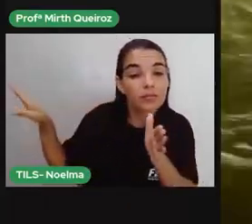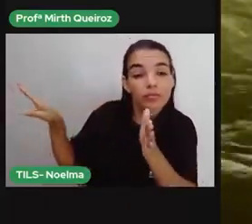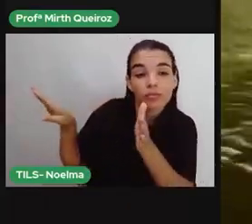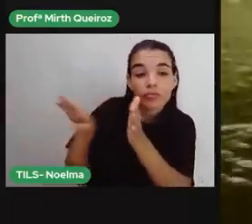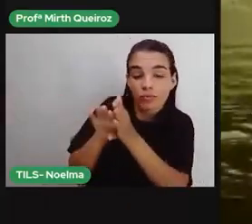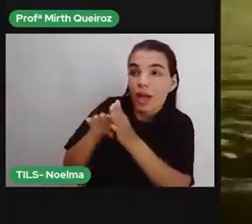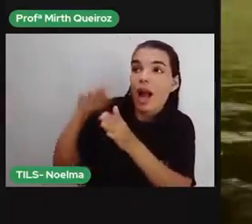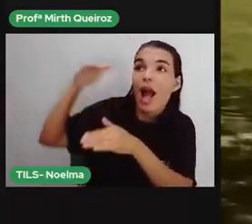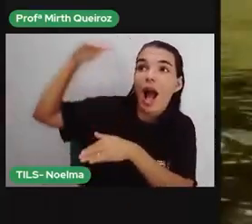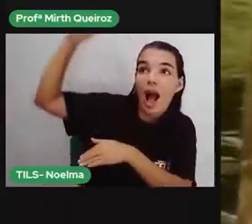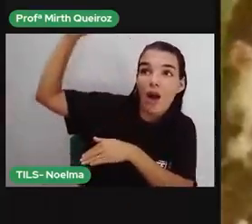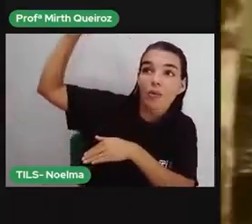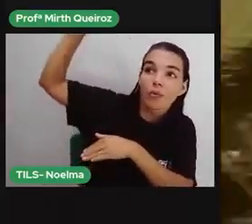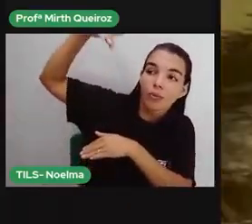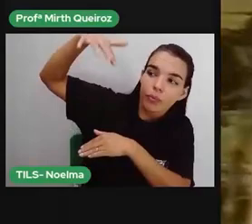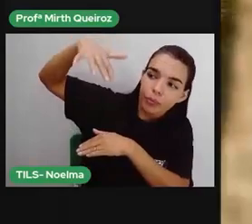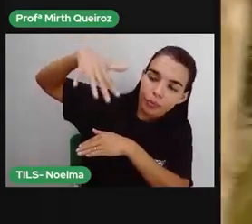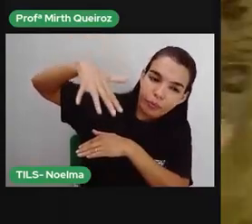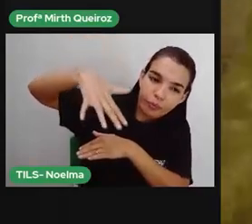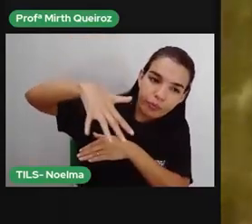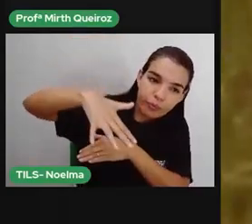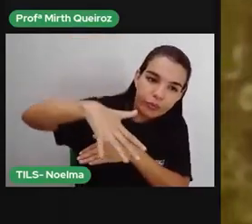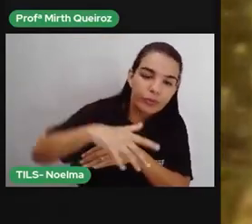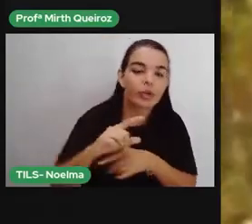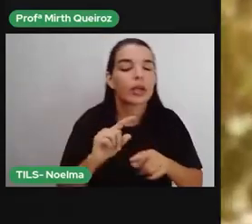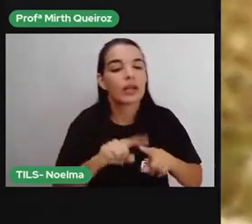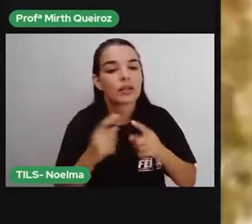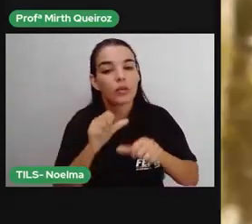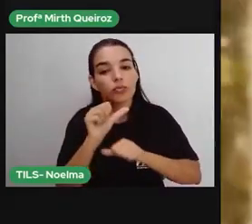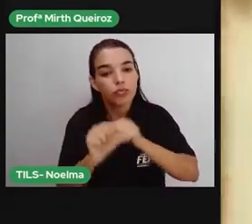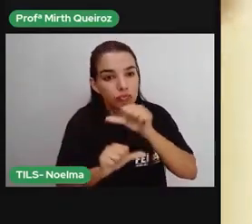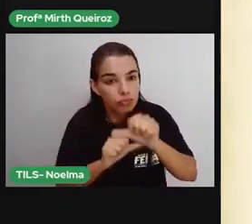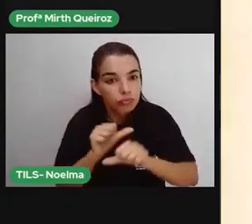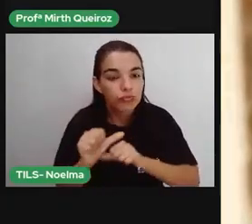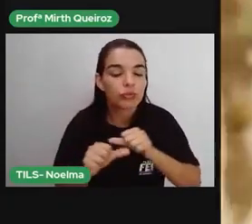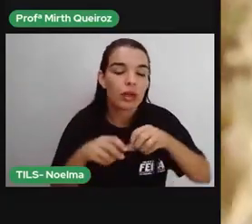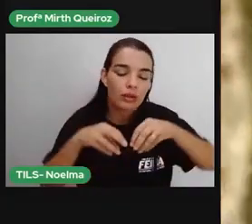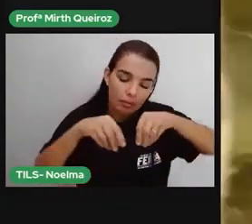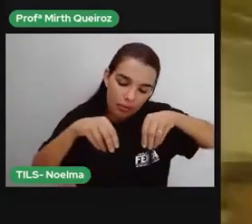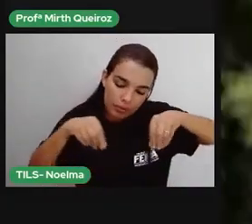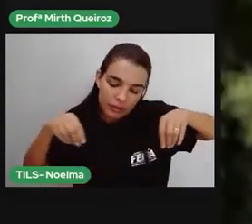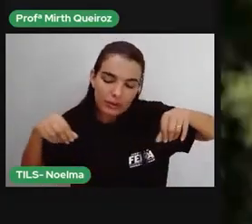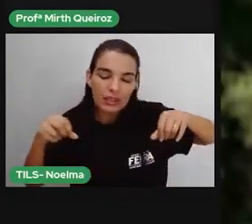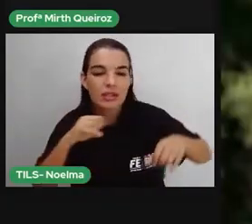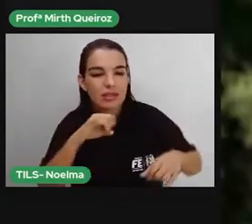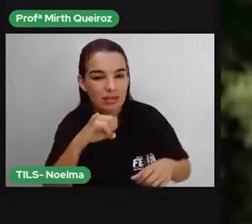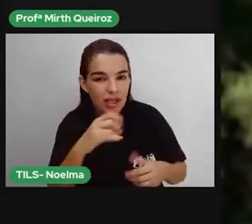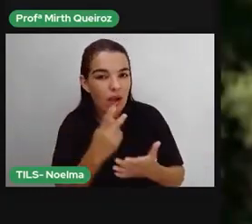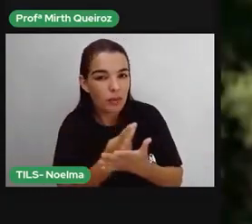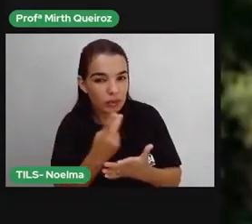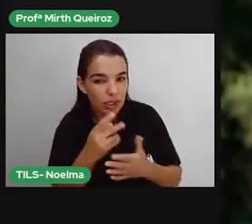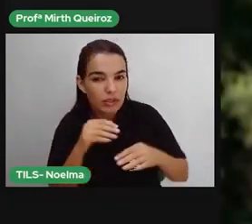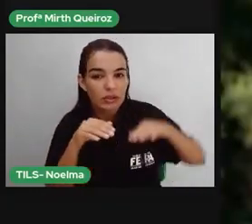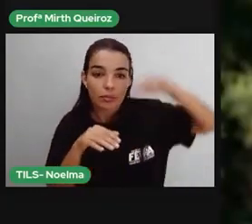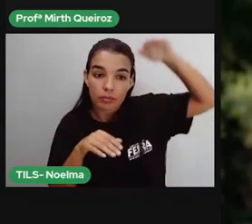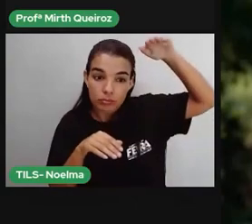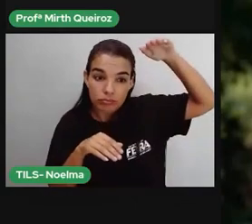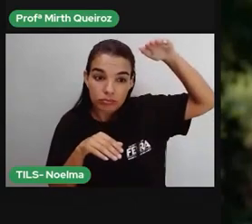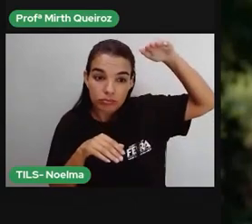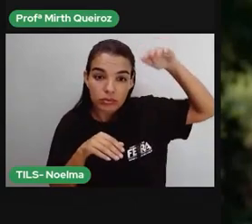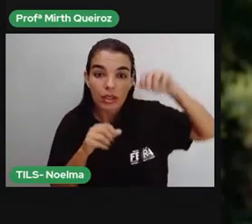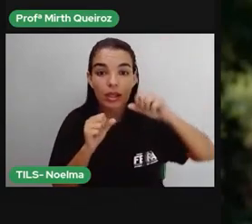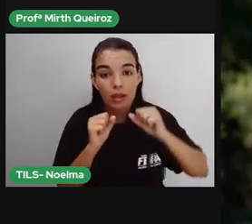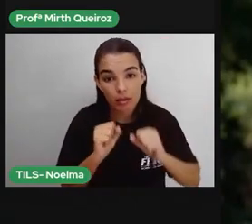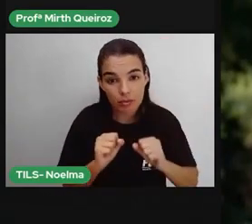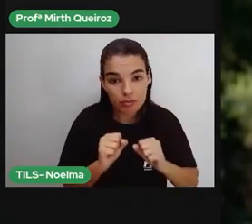alta. Então todas as mudanças de uso de solo, de ocupação, que acontecem na parte alta da bacia